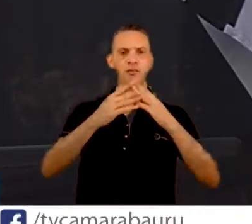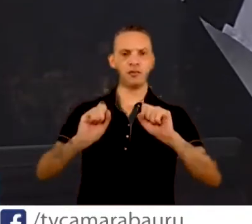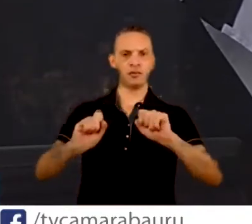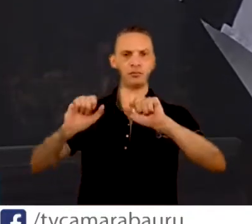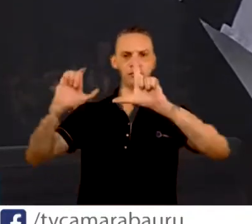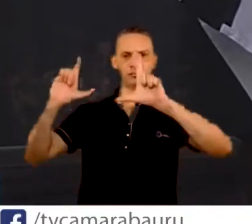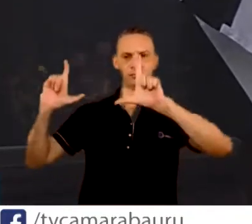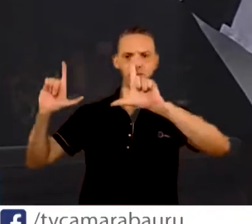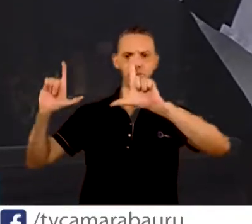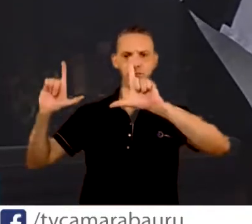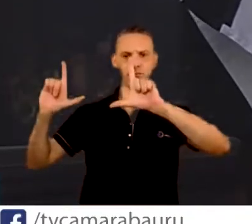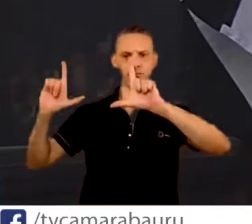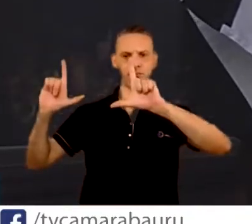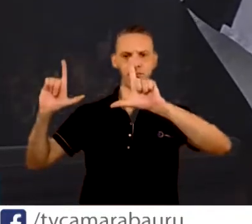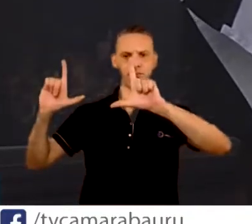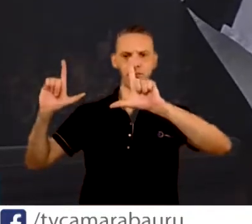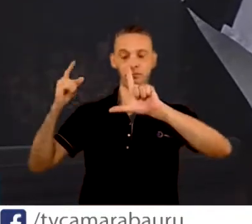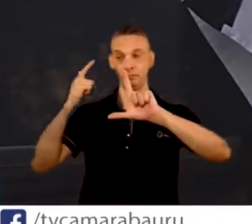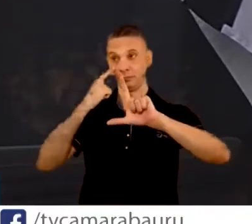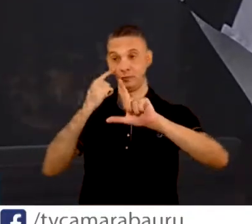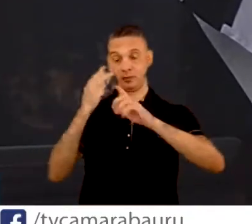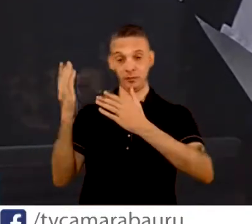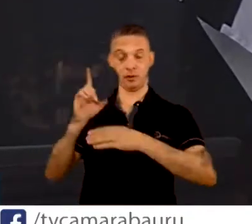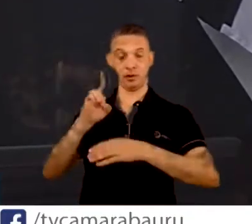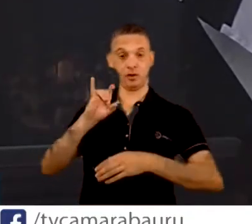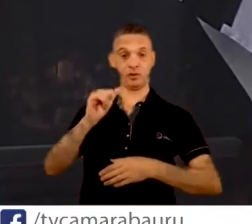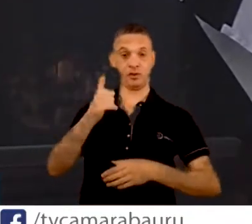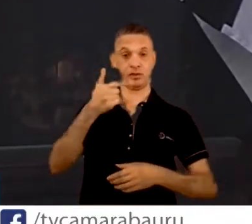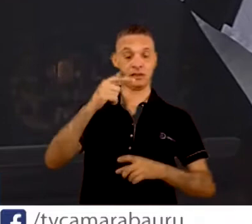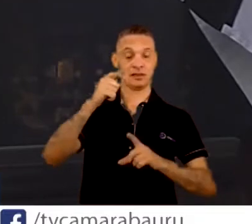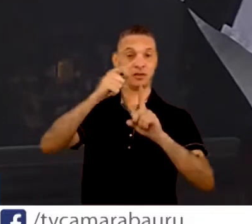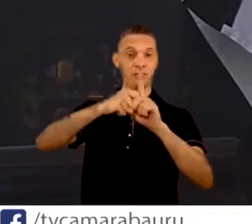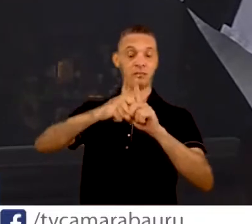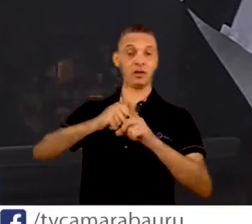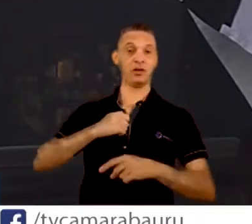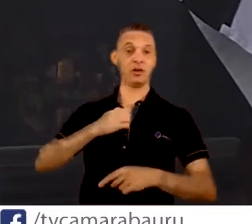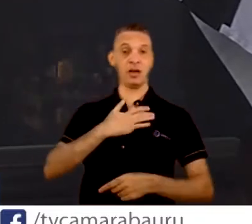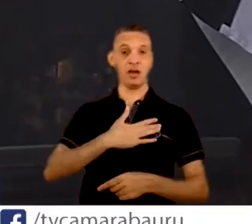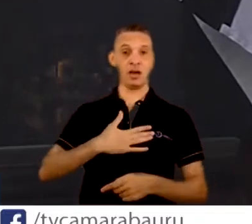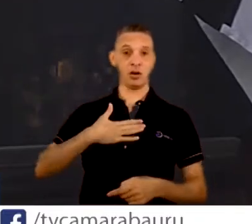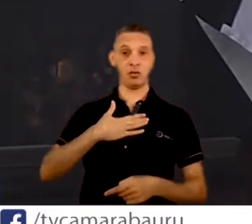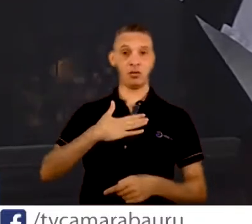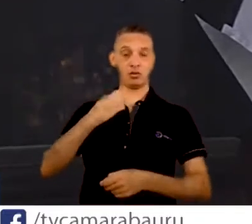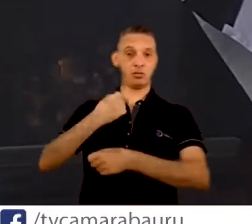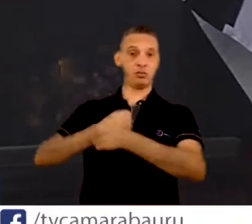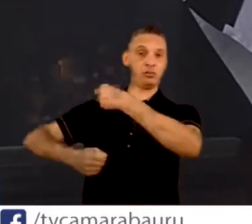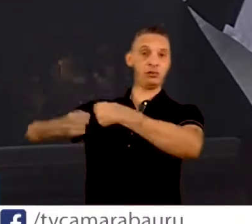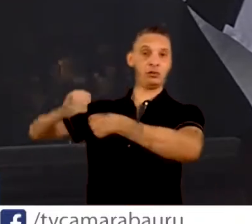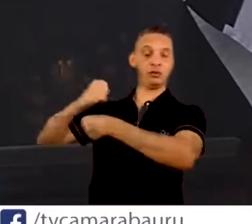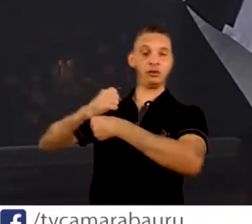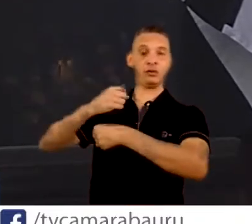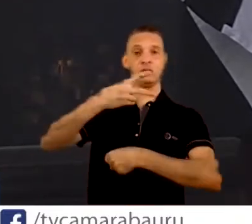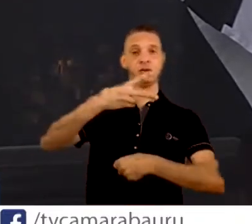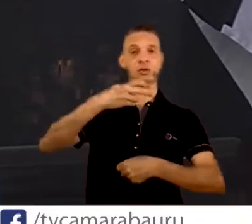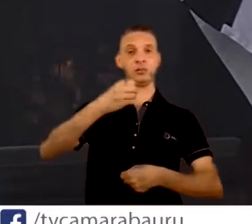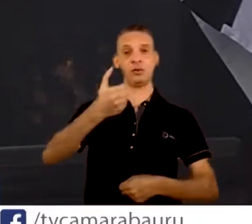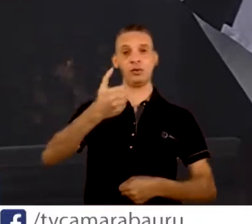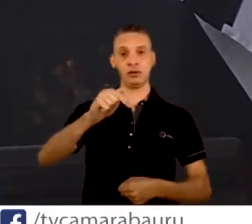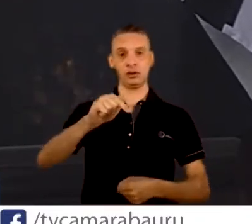é de uma audiência pública dessa Casa aqui, do dia 17 de 8 de 2017. Então,